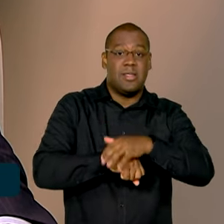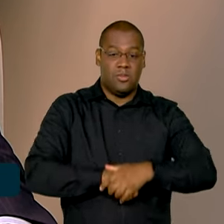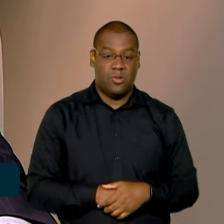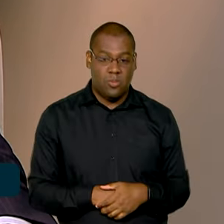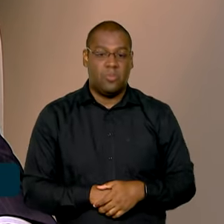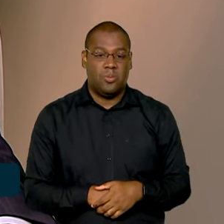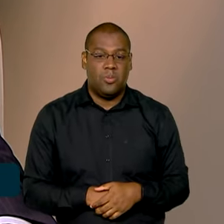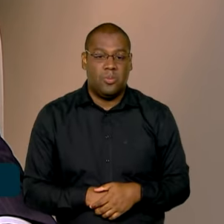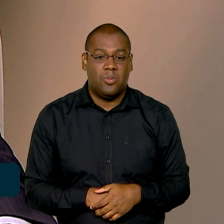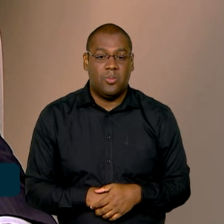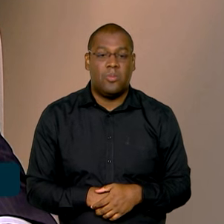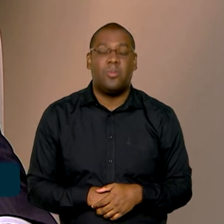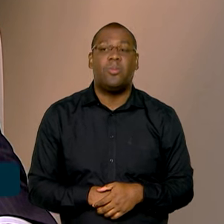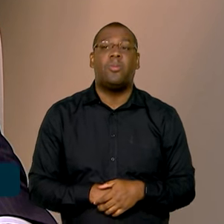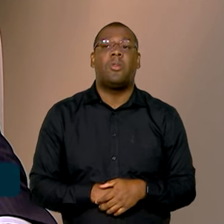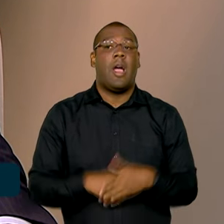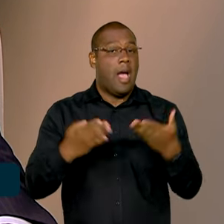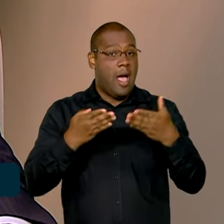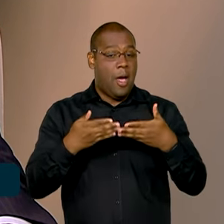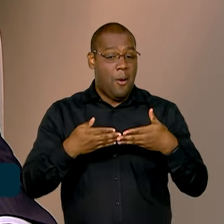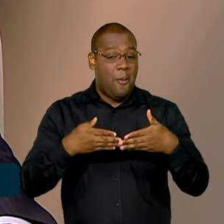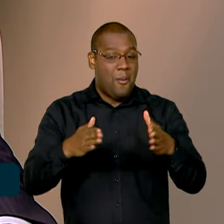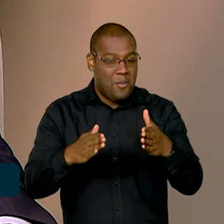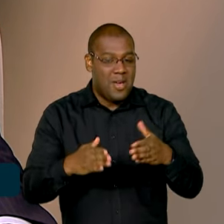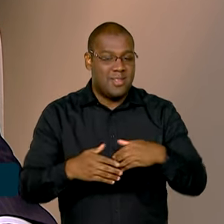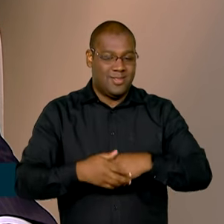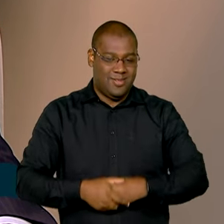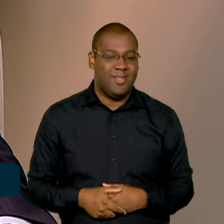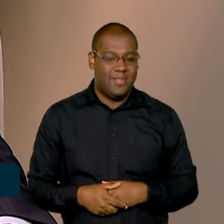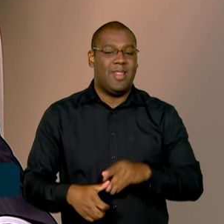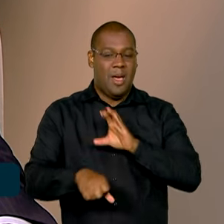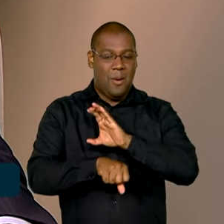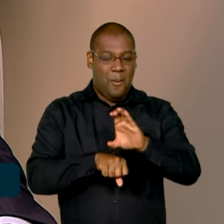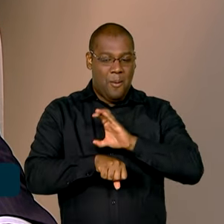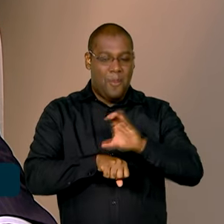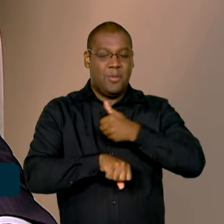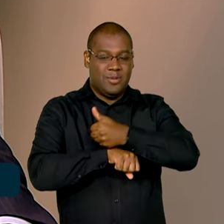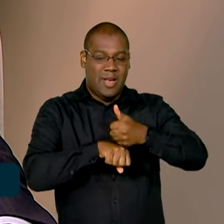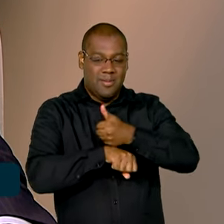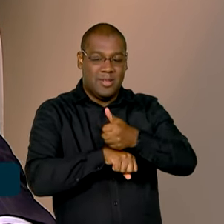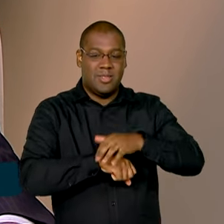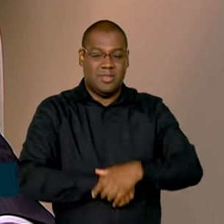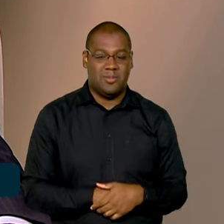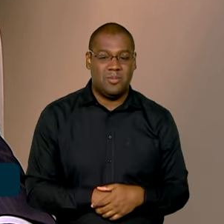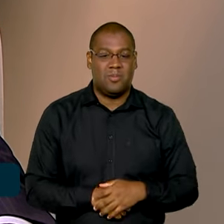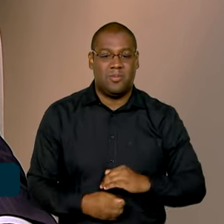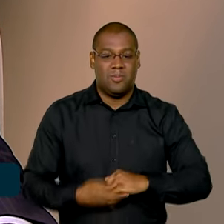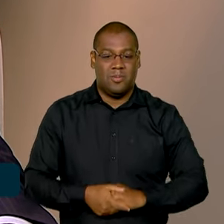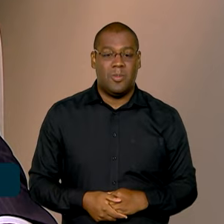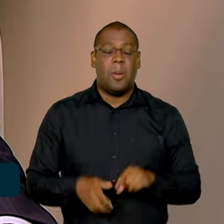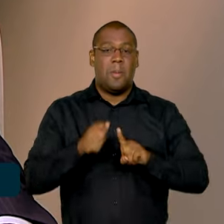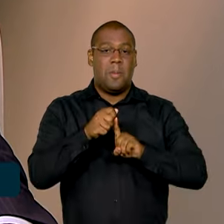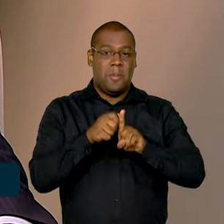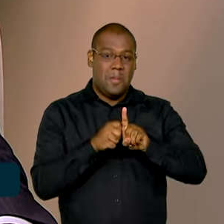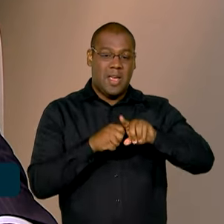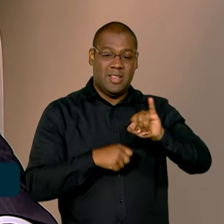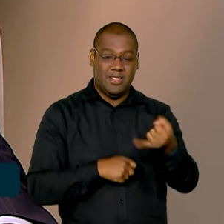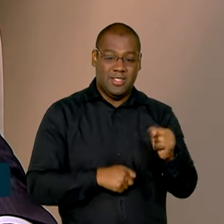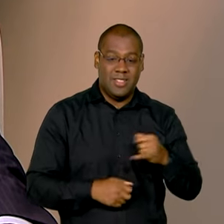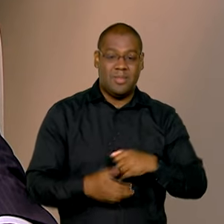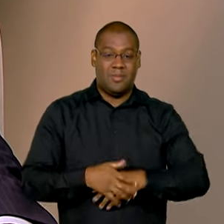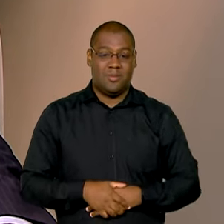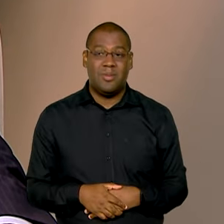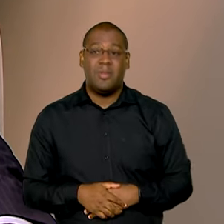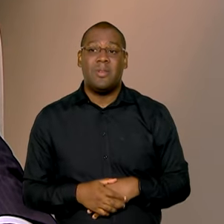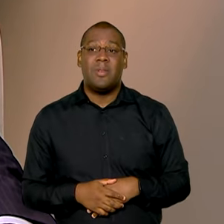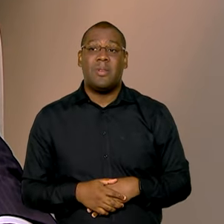E nós fizemos a abertura e contamos também com eles. Ontem, a abertura no dia... em janeiro, todo mundo ainda